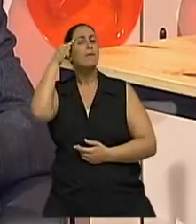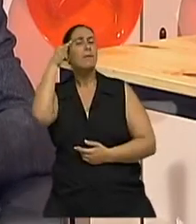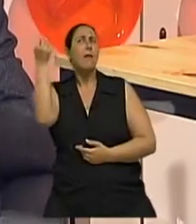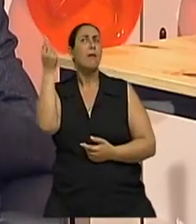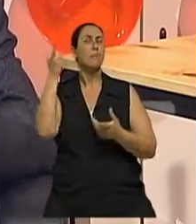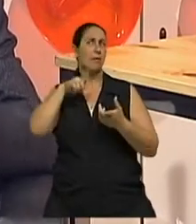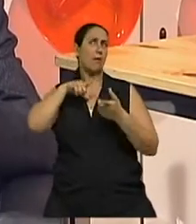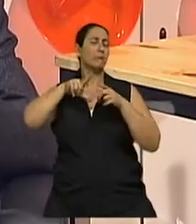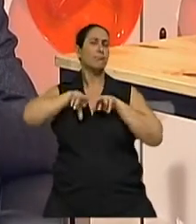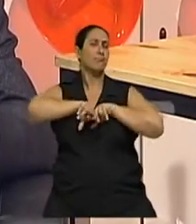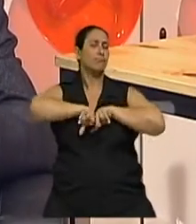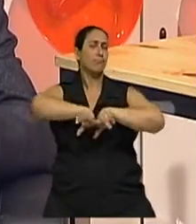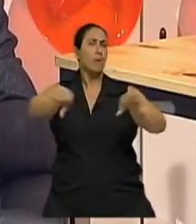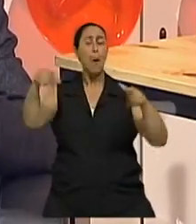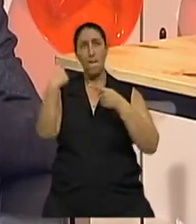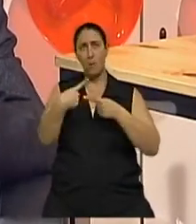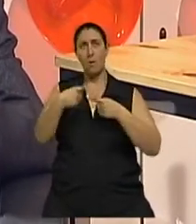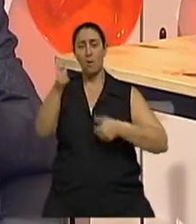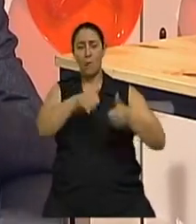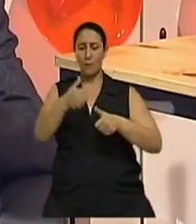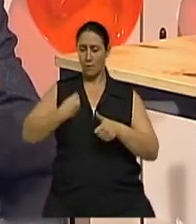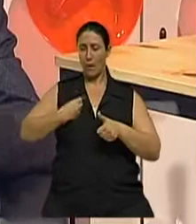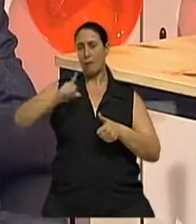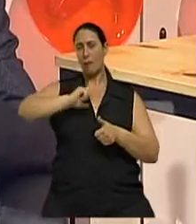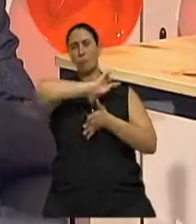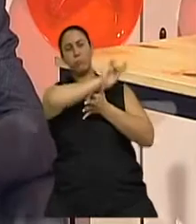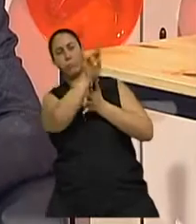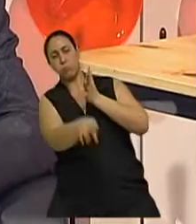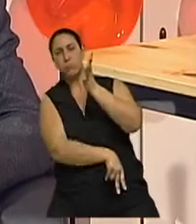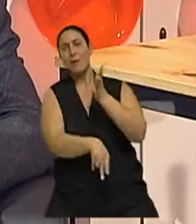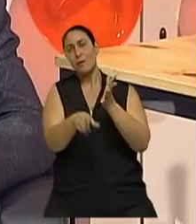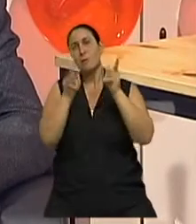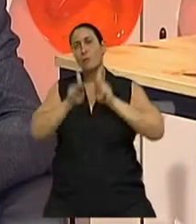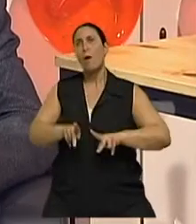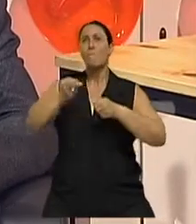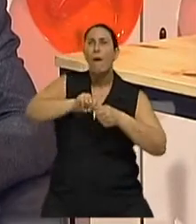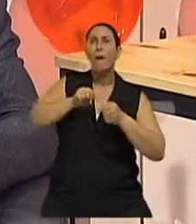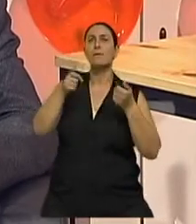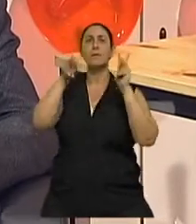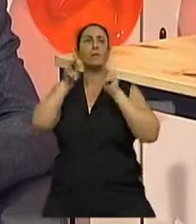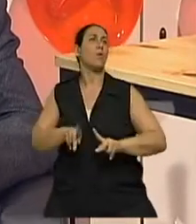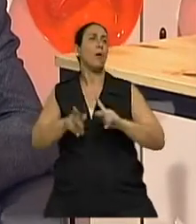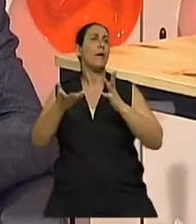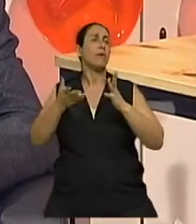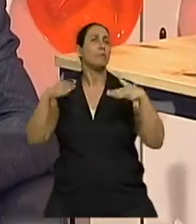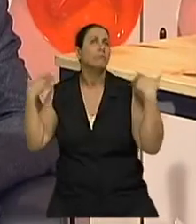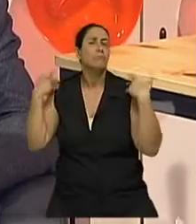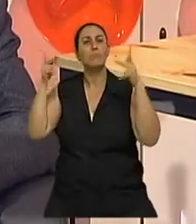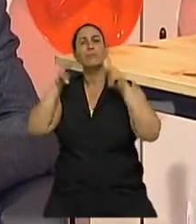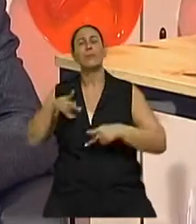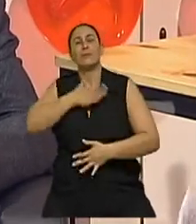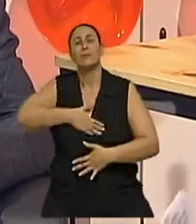dimensões. Qualidade de vida, para uma pessoa poder ter boa qualidade de vida, ela tem que ter várias áreas da vida